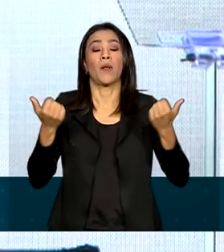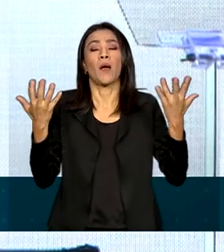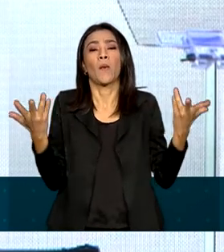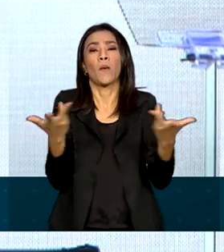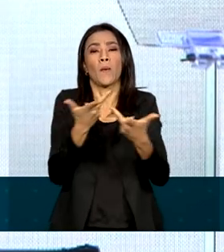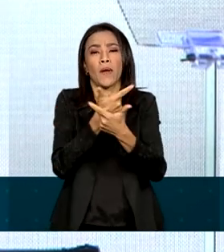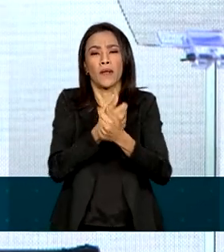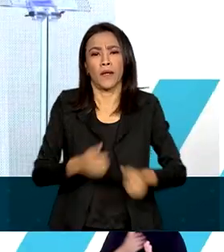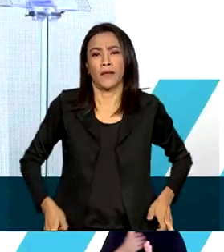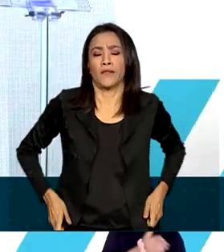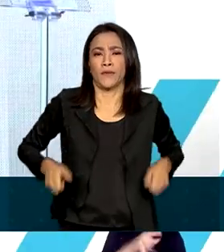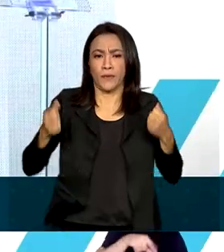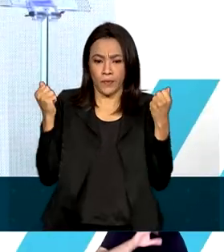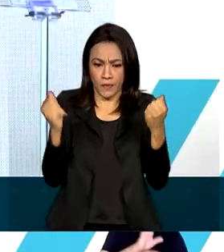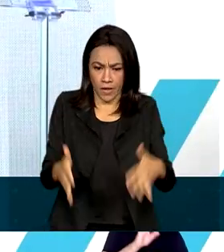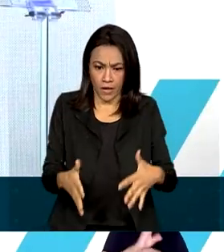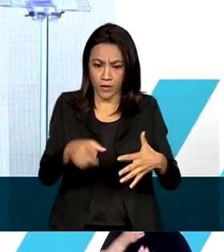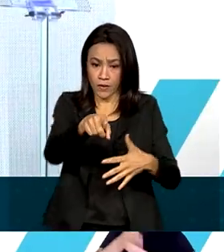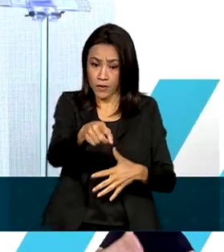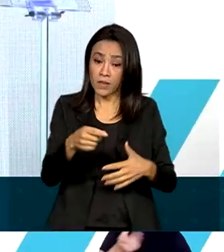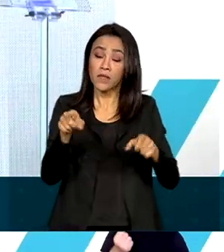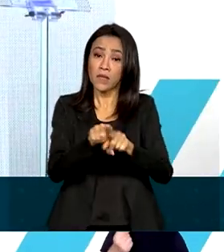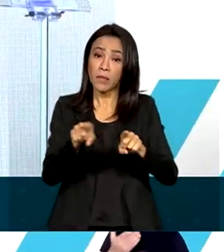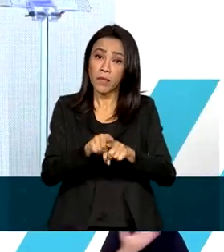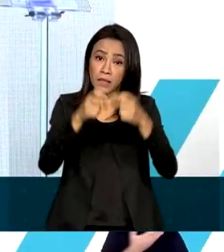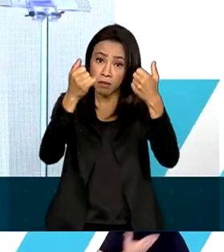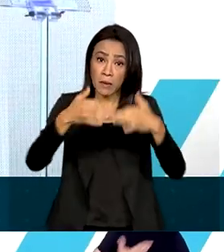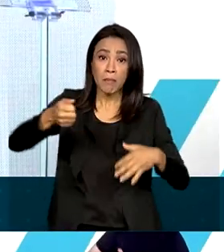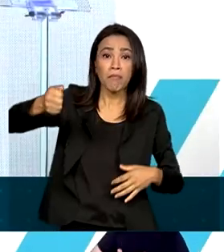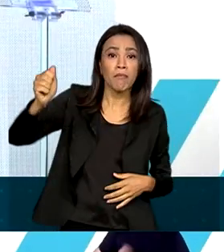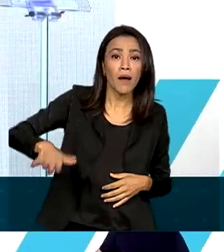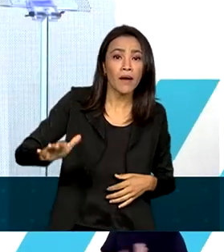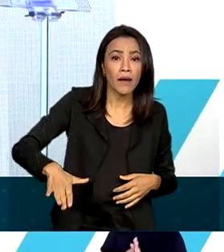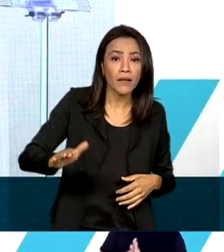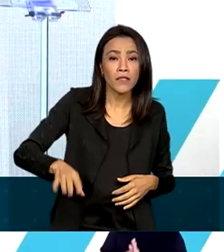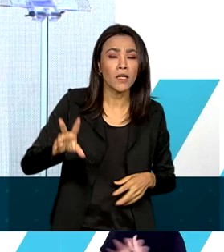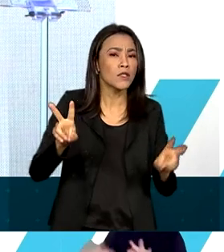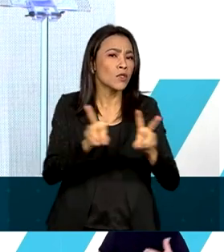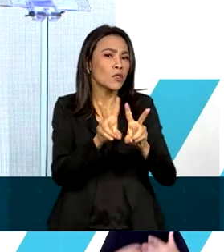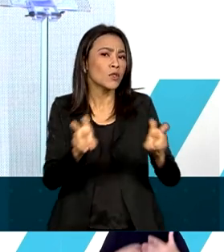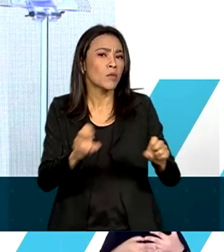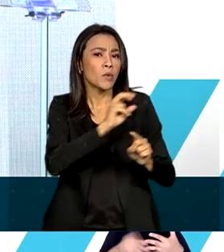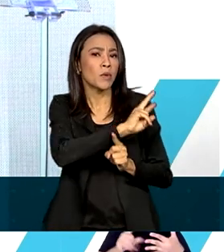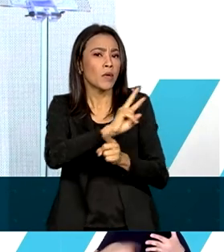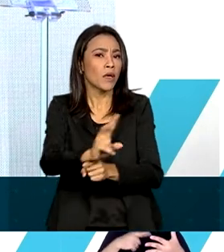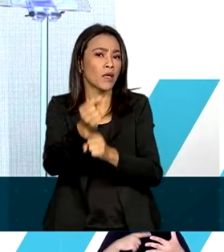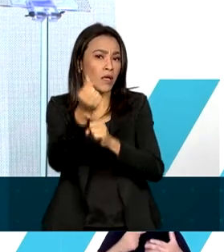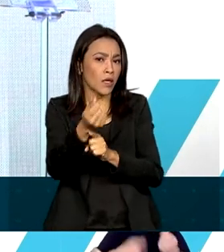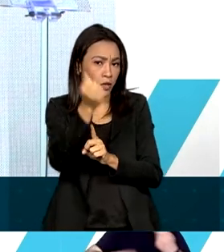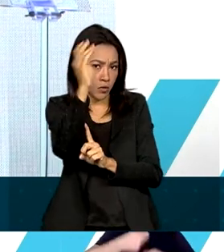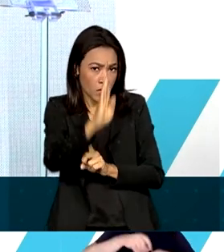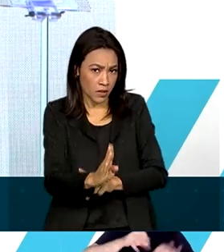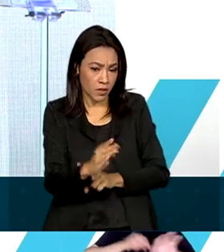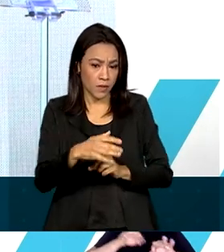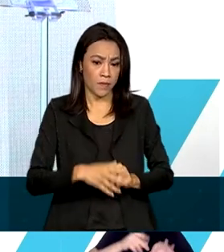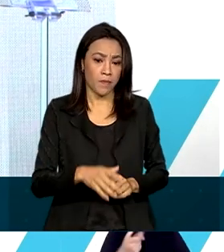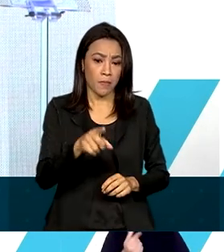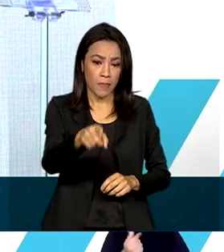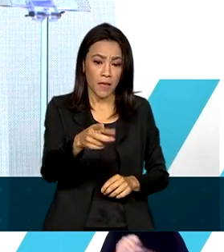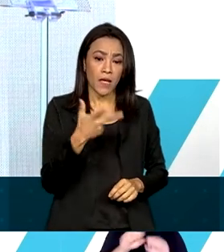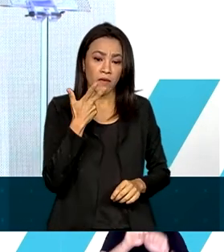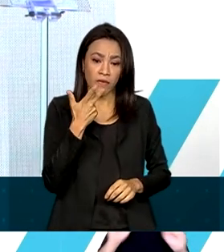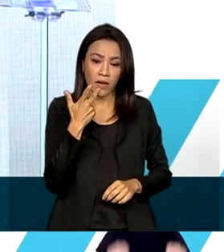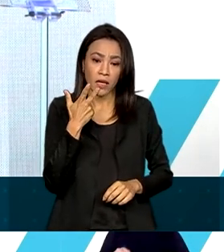gasto público e destacou a necessidade de baratear o crédito no Brasil. A partir de um sistema de crédito